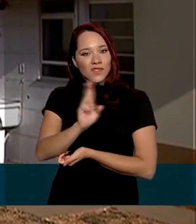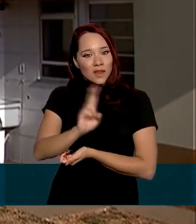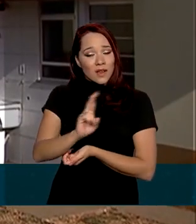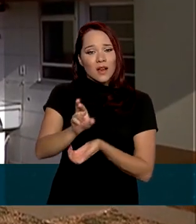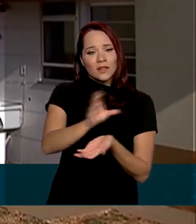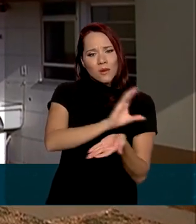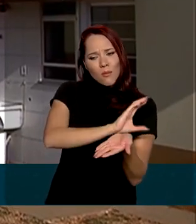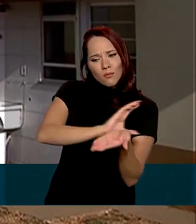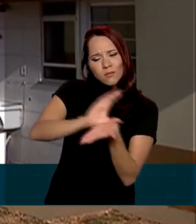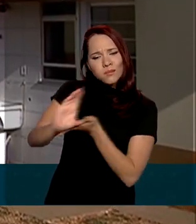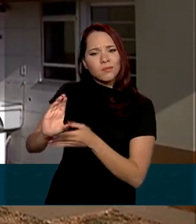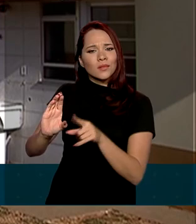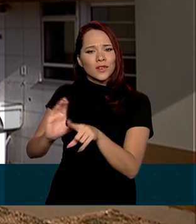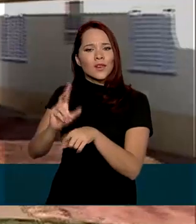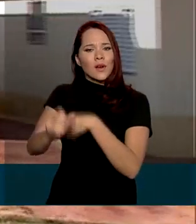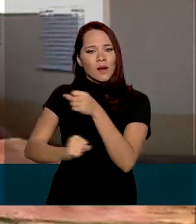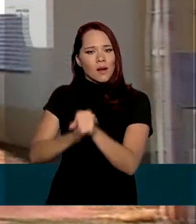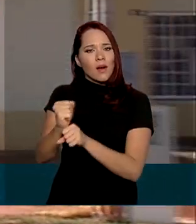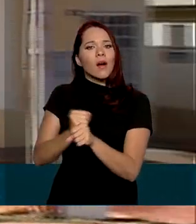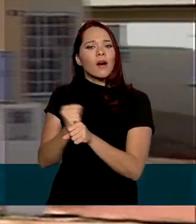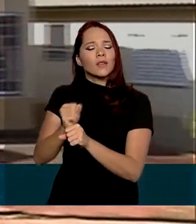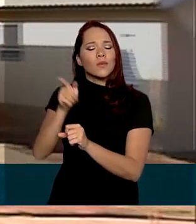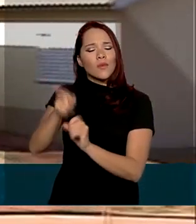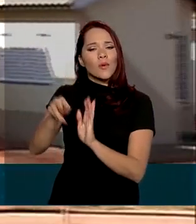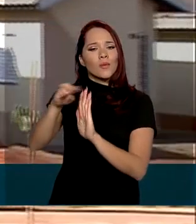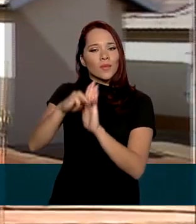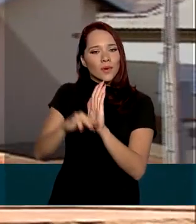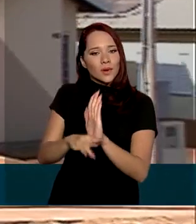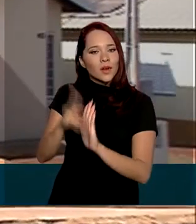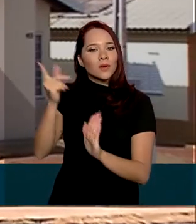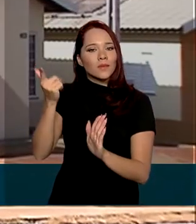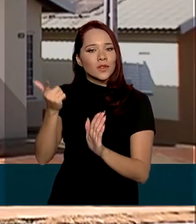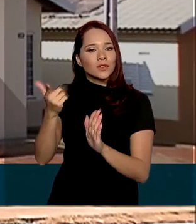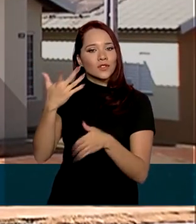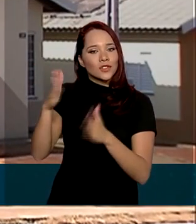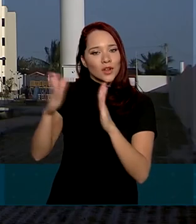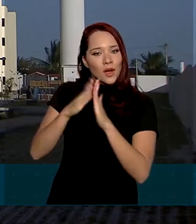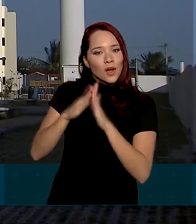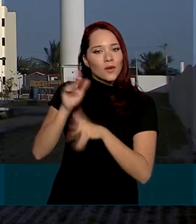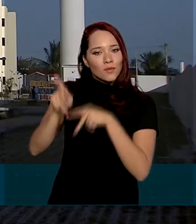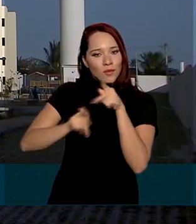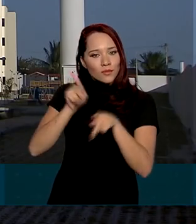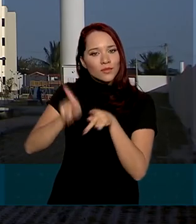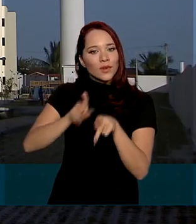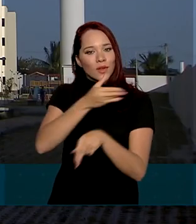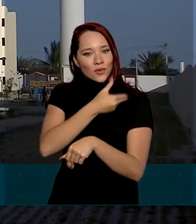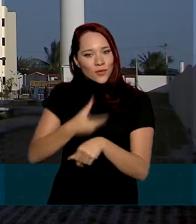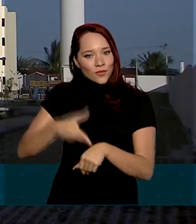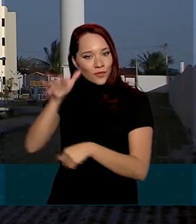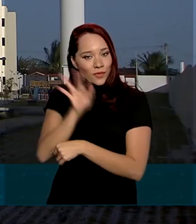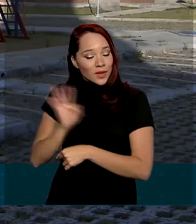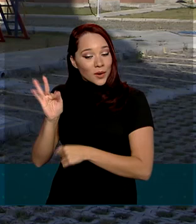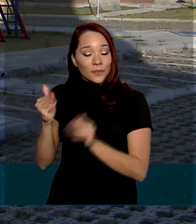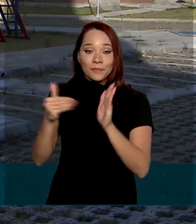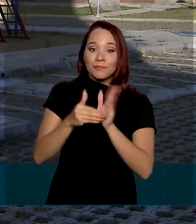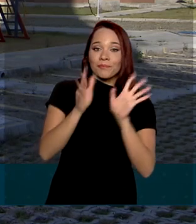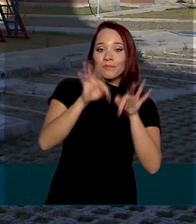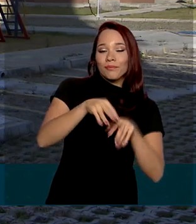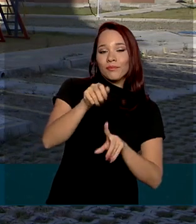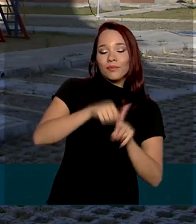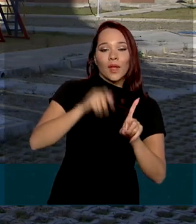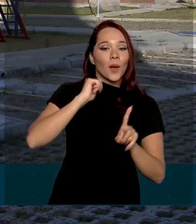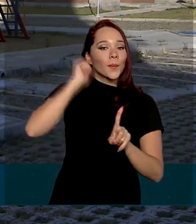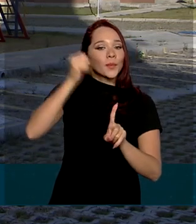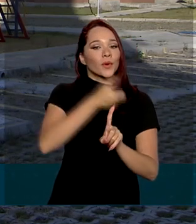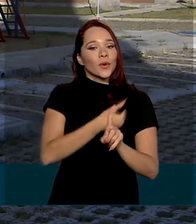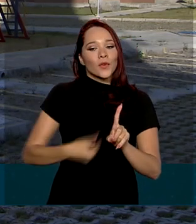foram direcionados neste ano ao Programa de Habitação Popular do governo federal. Até o fim de abril, o